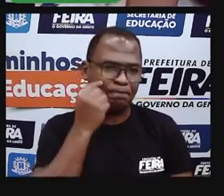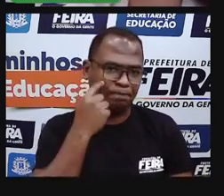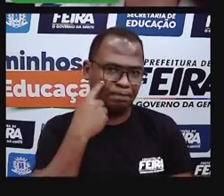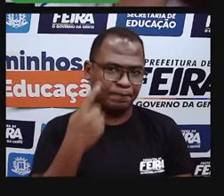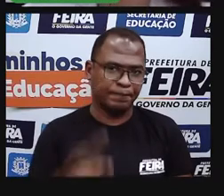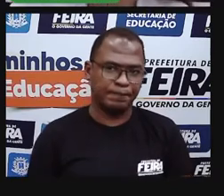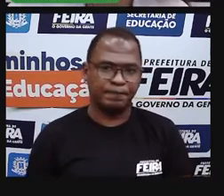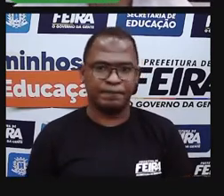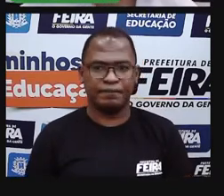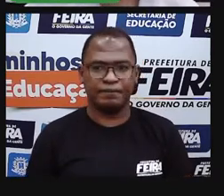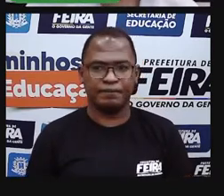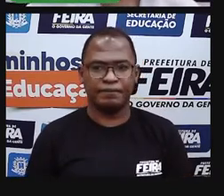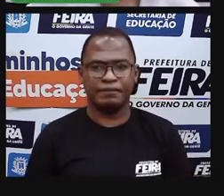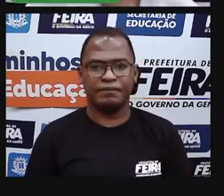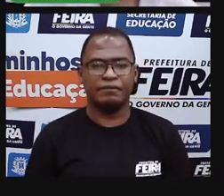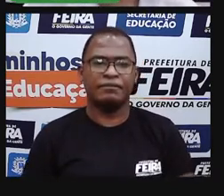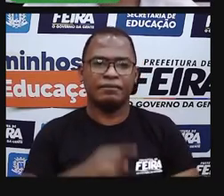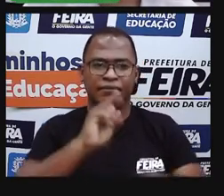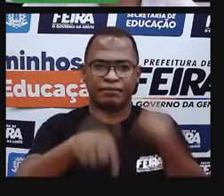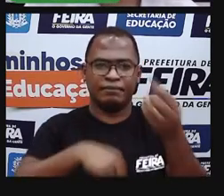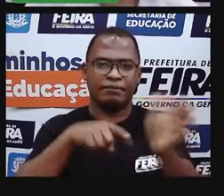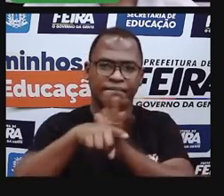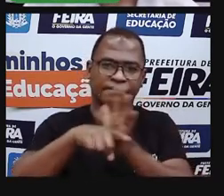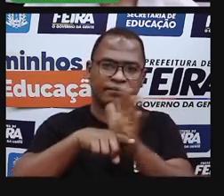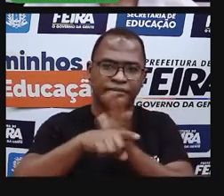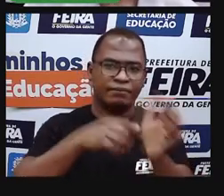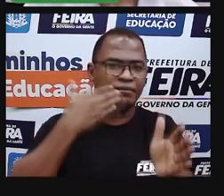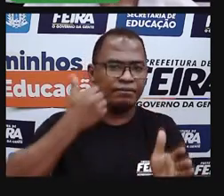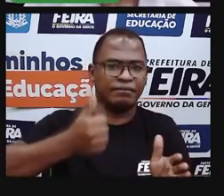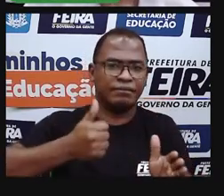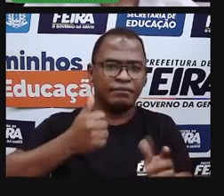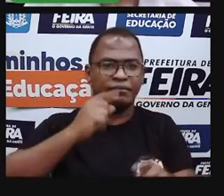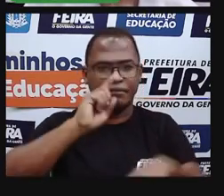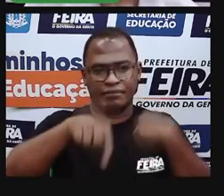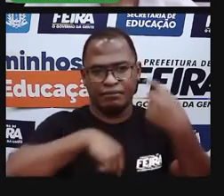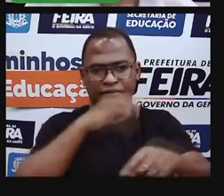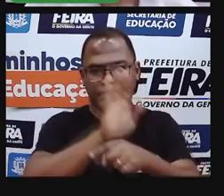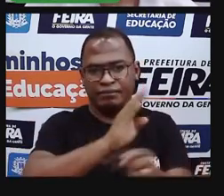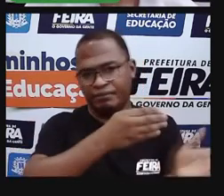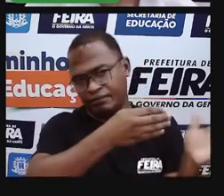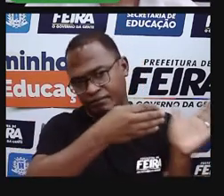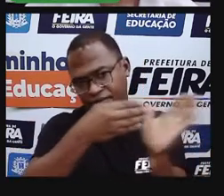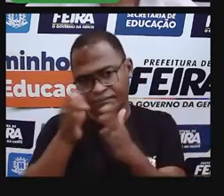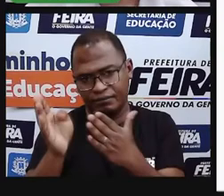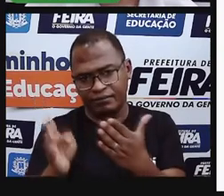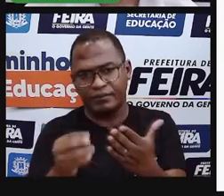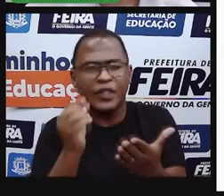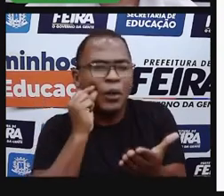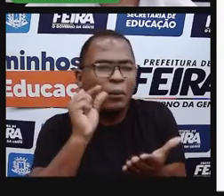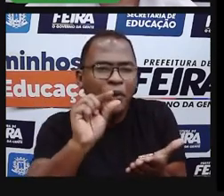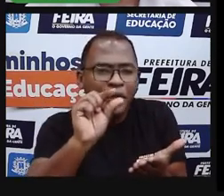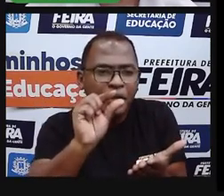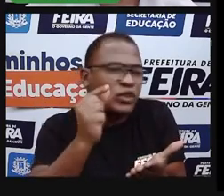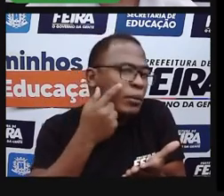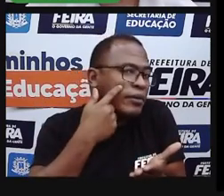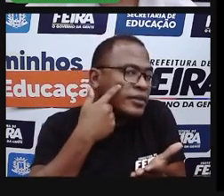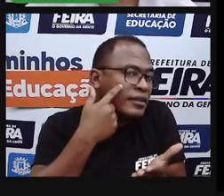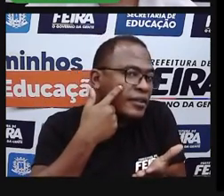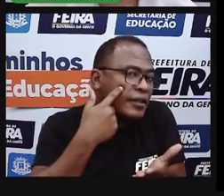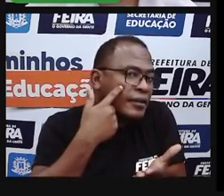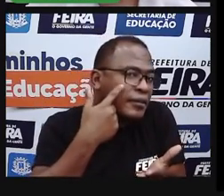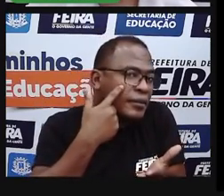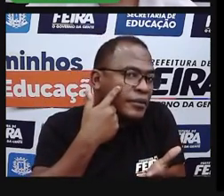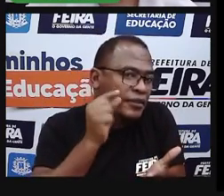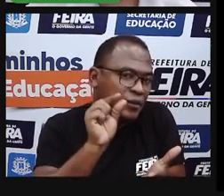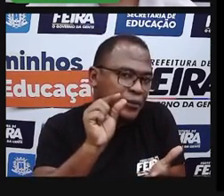vocês pesquisem melhor, e vocês possam assistir, né, depois. Vou passar só um pouquinho aqui, só um comecinho para vocês.